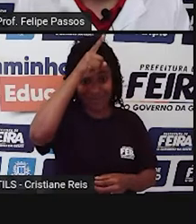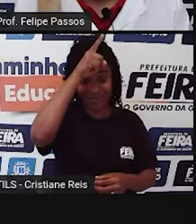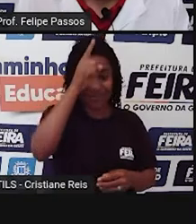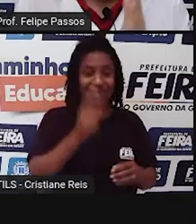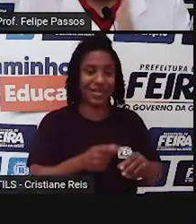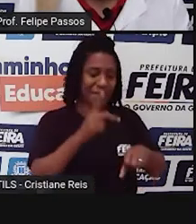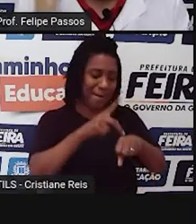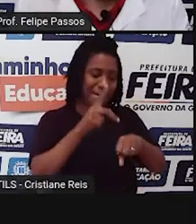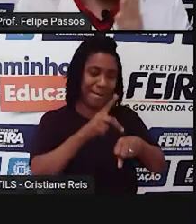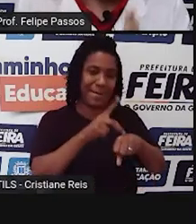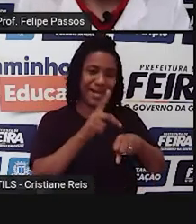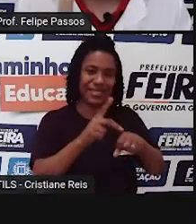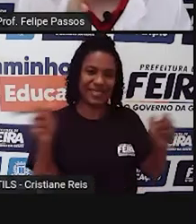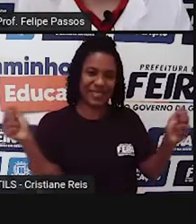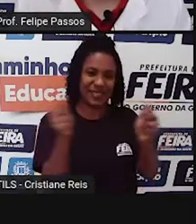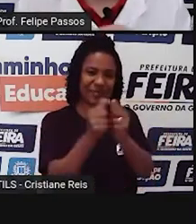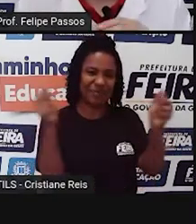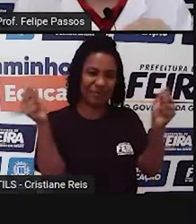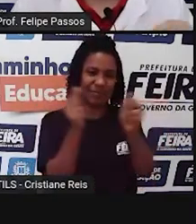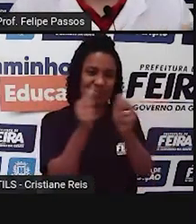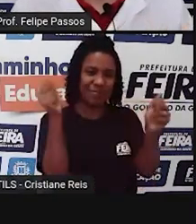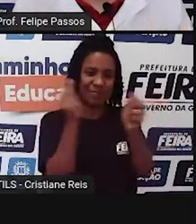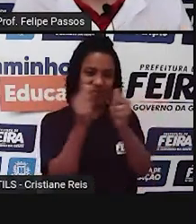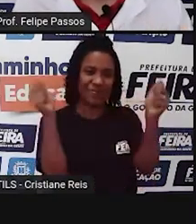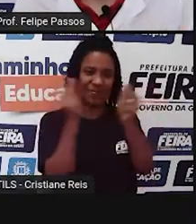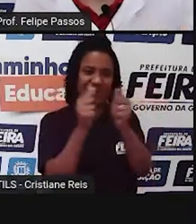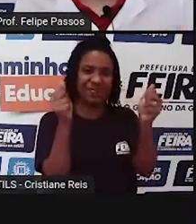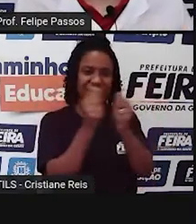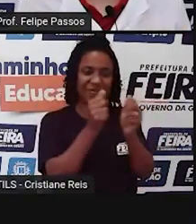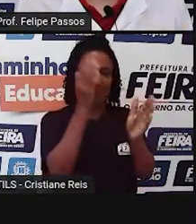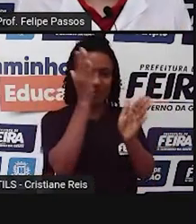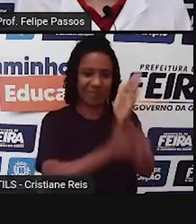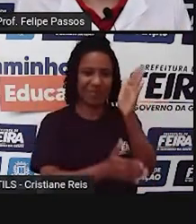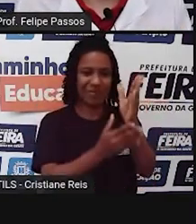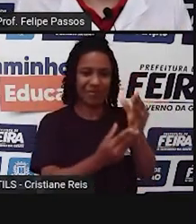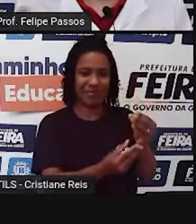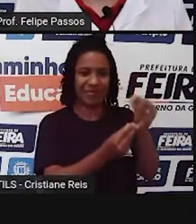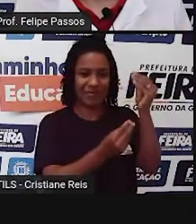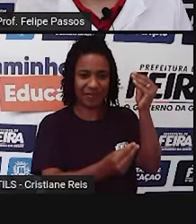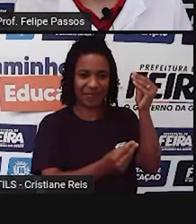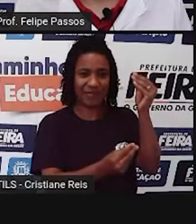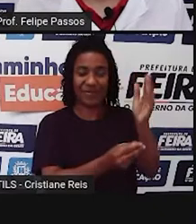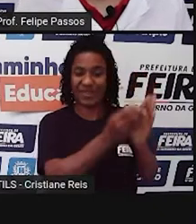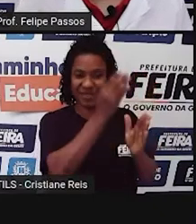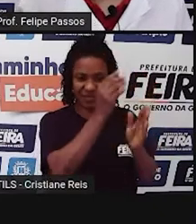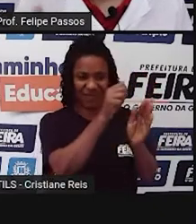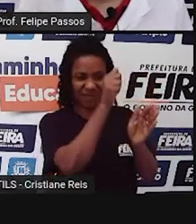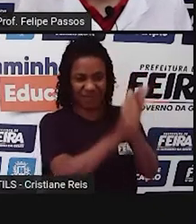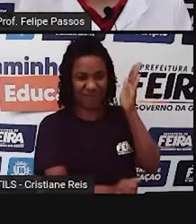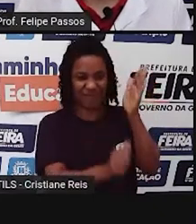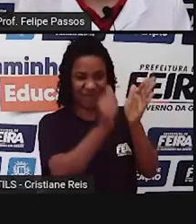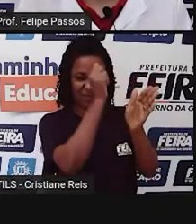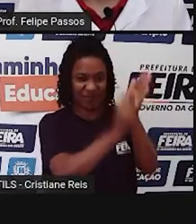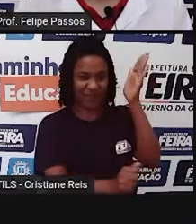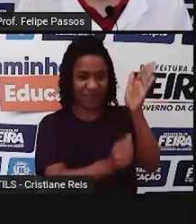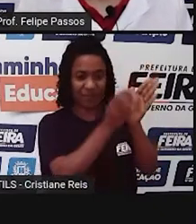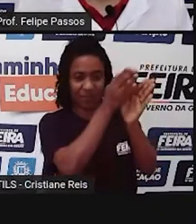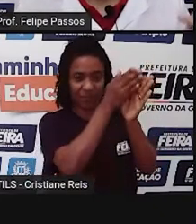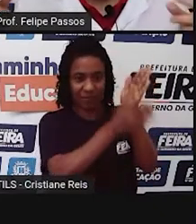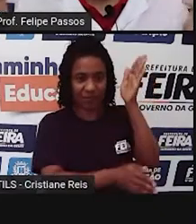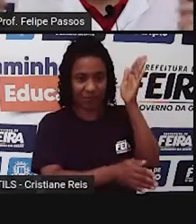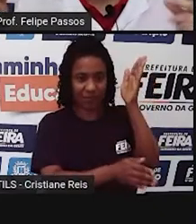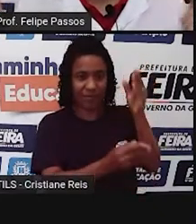pedra, batendo uma pedra na outra até essa pedra ficar em lascas, por isso que se chama pedra lascada. E essa pedra,